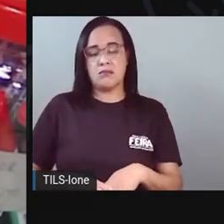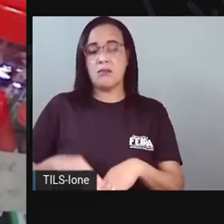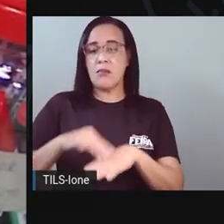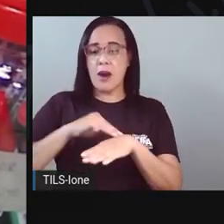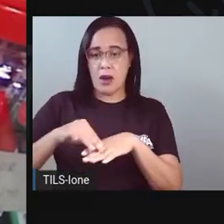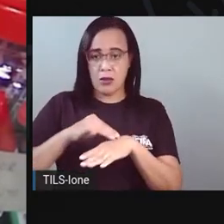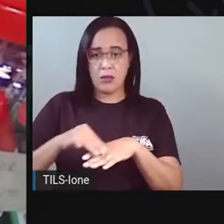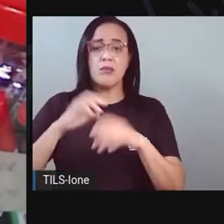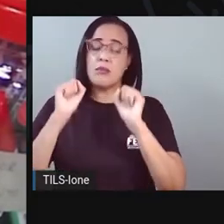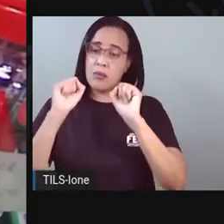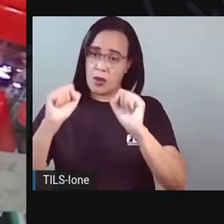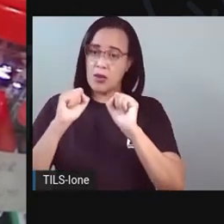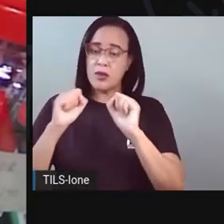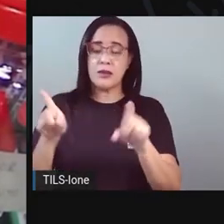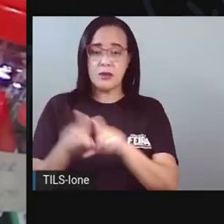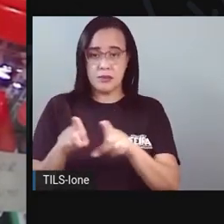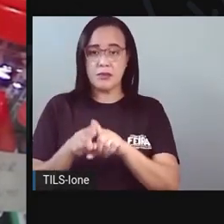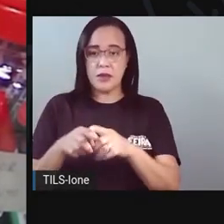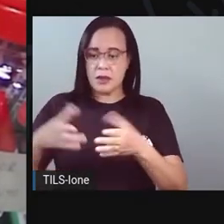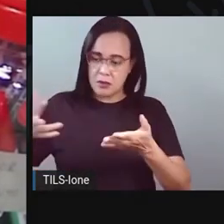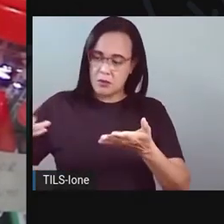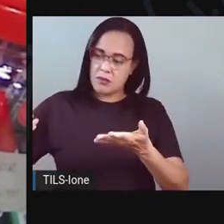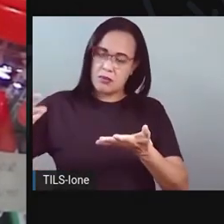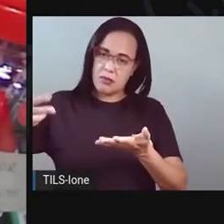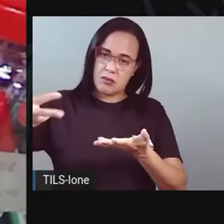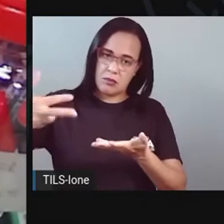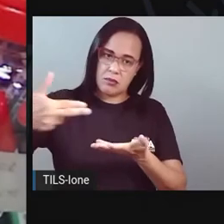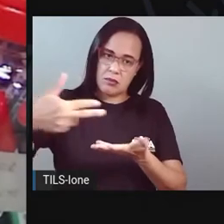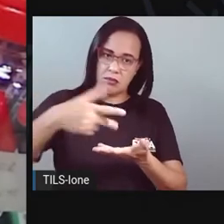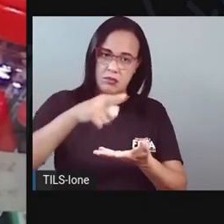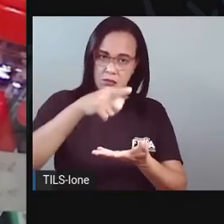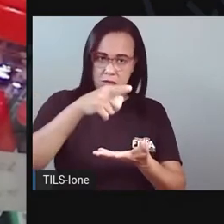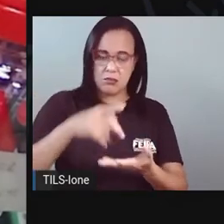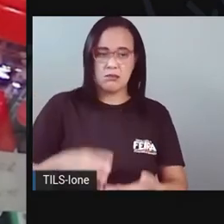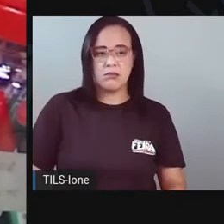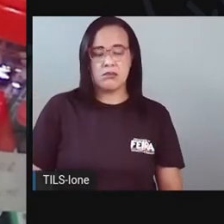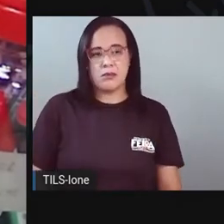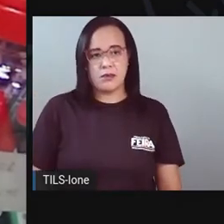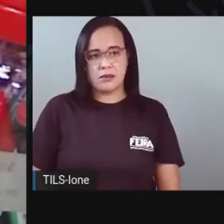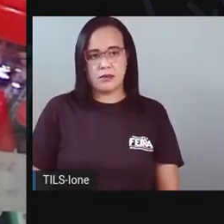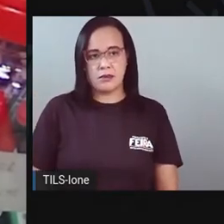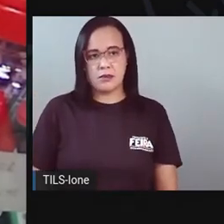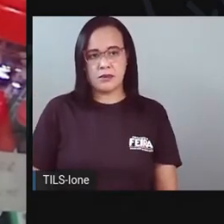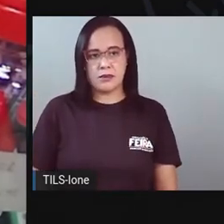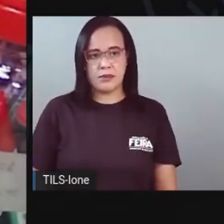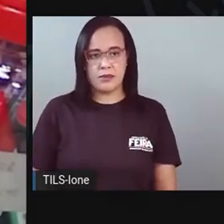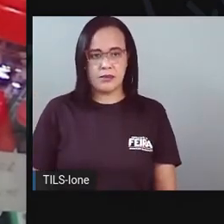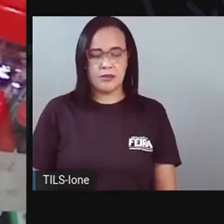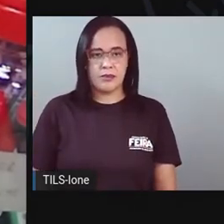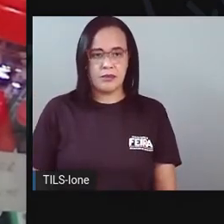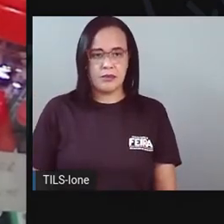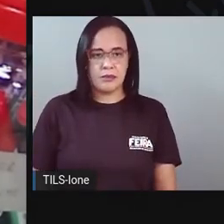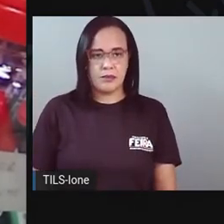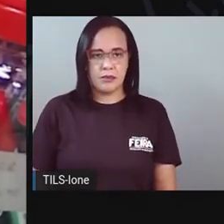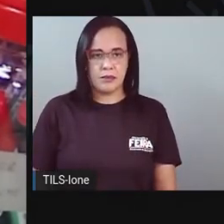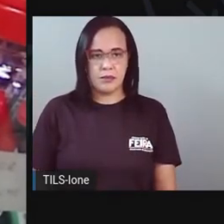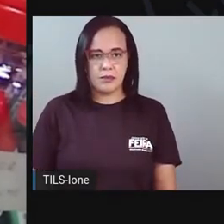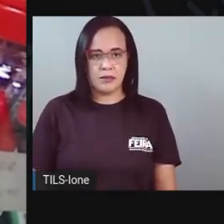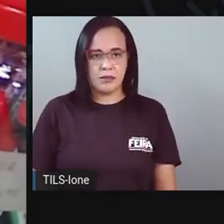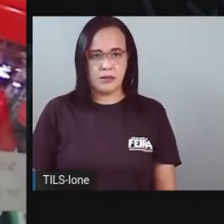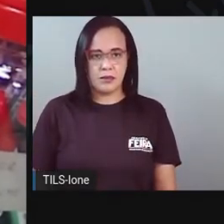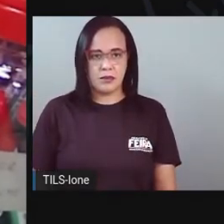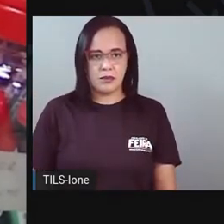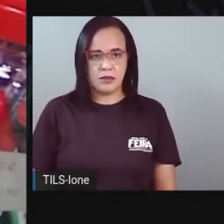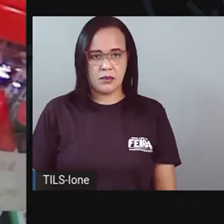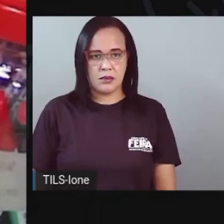tá? Cortando aqui e dividindo direitinho. Vou botar aqui no cantinho, se precisar, a Pro pega, tá? Bom, o que